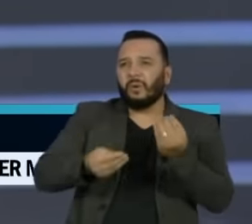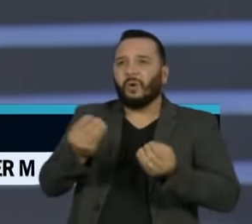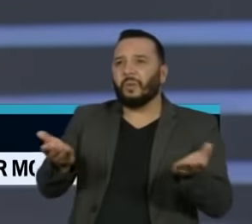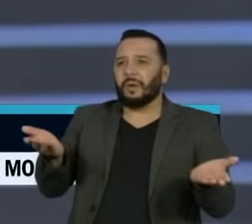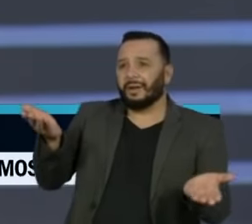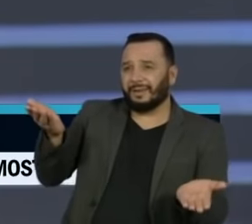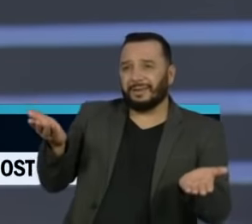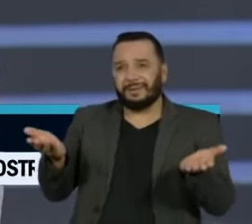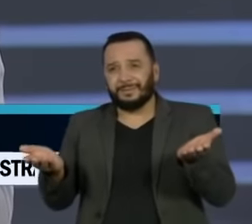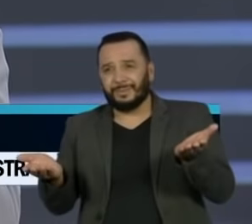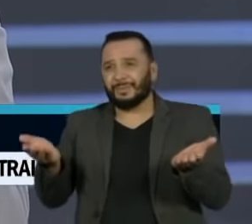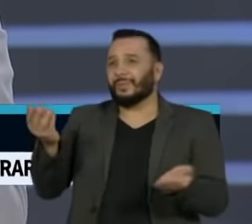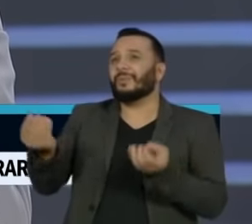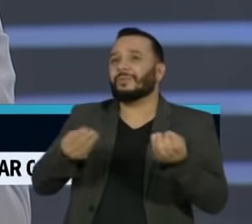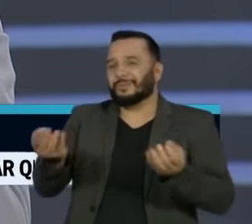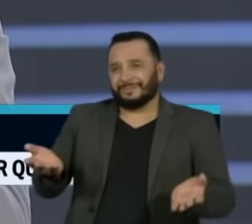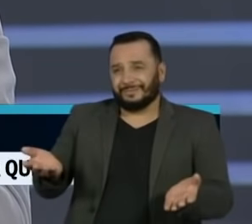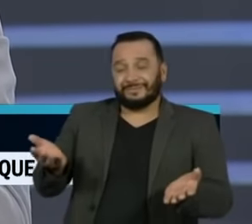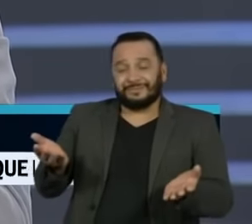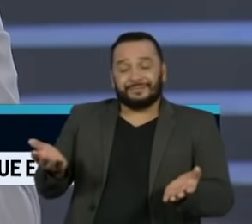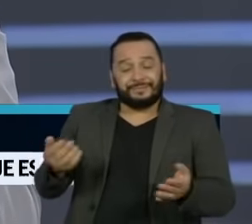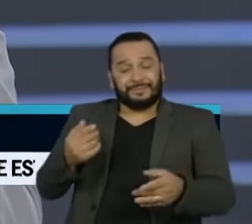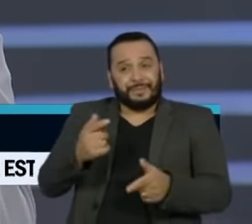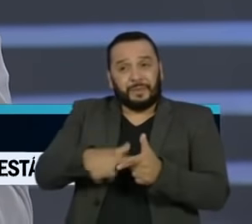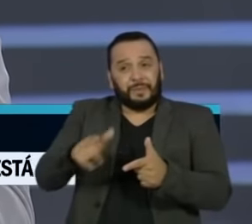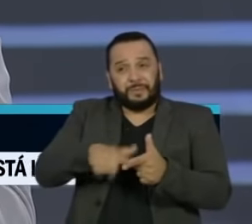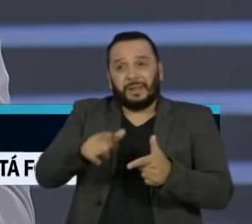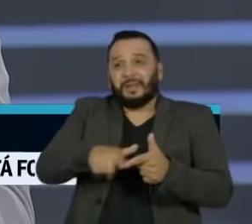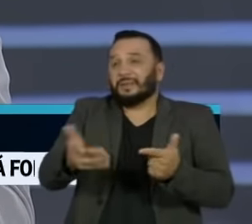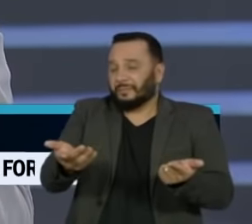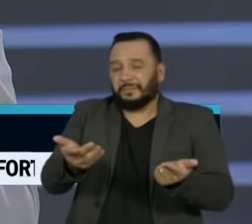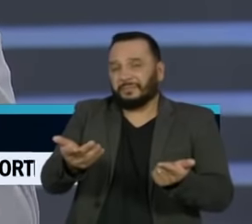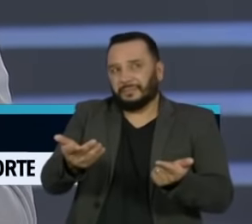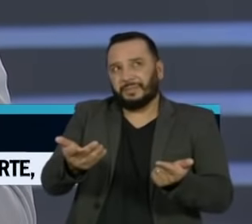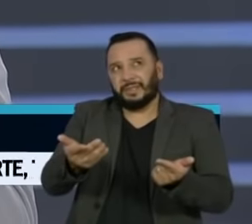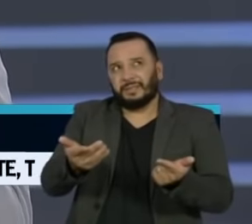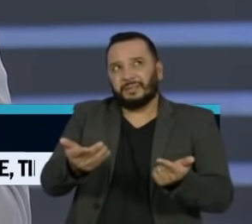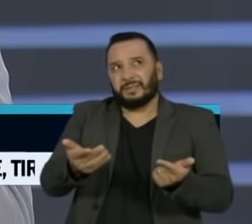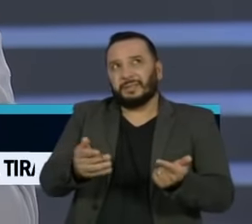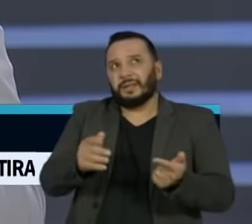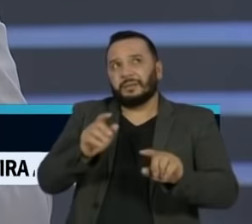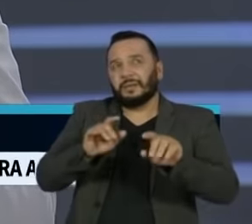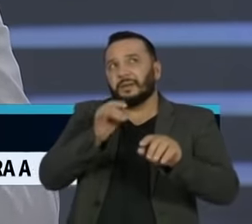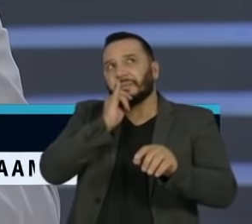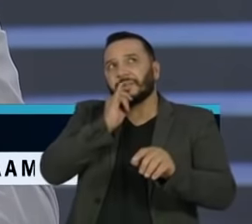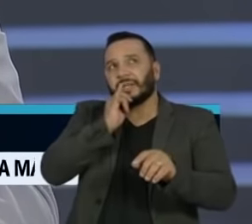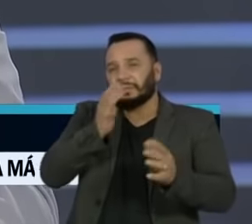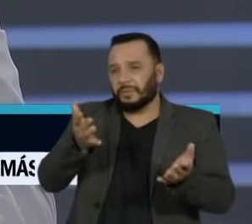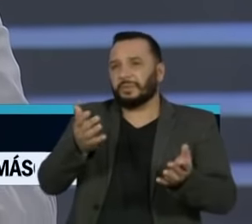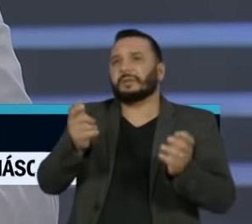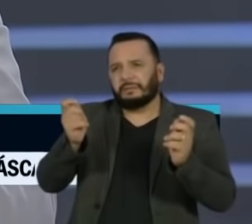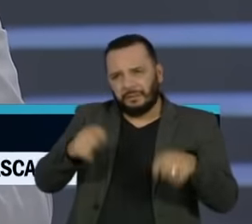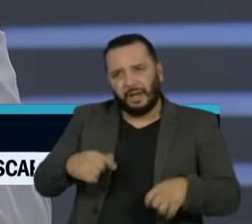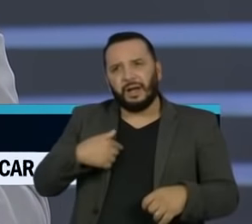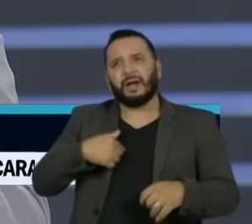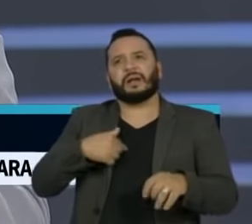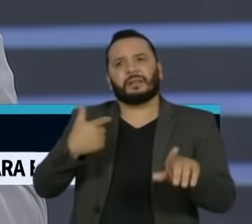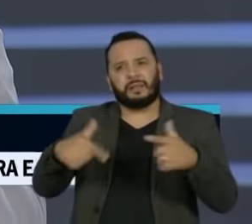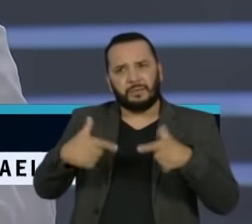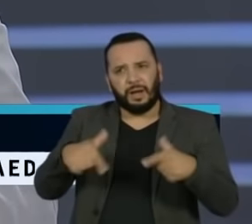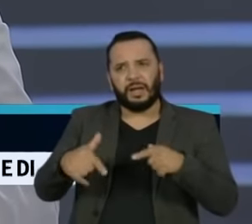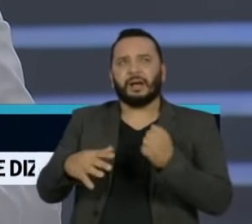é uma dimensão do problema. A outra dimensão do problema é que, mesmo fazendo isso, é possível fazer com segurança, com